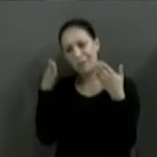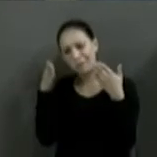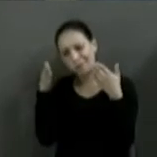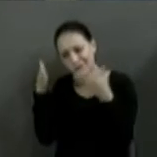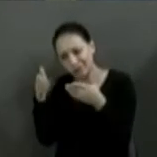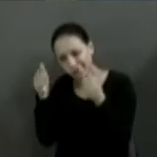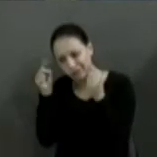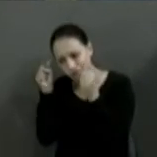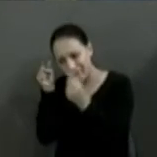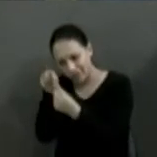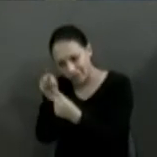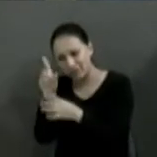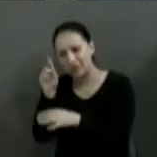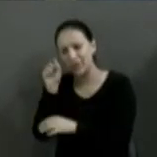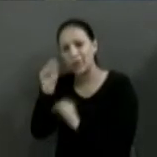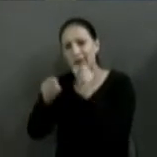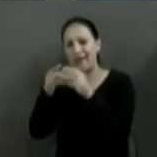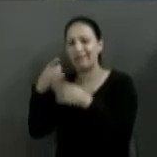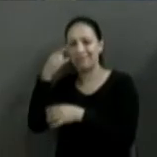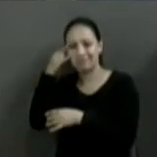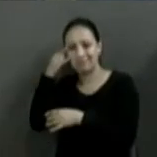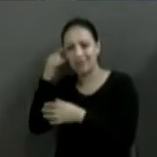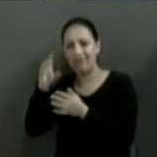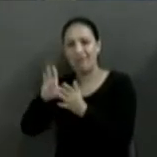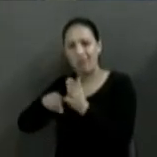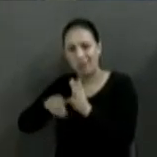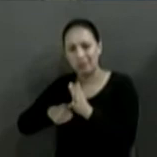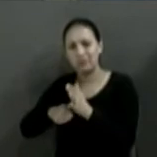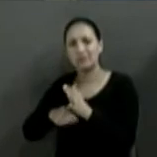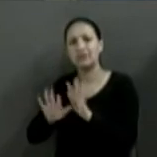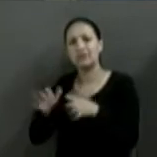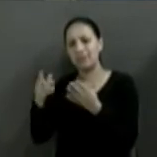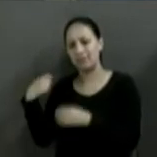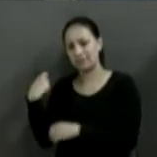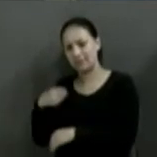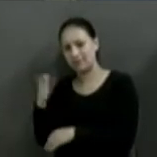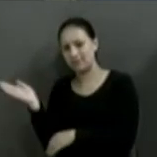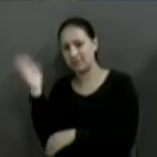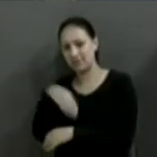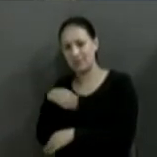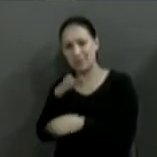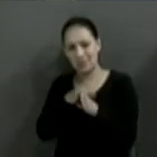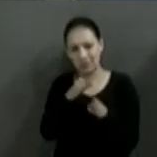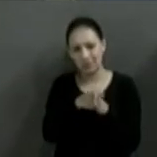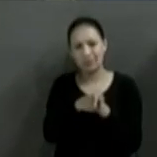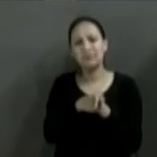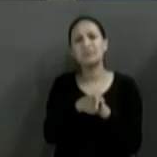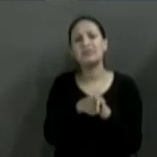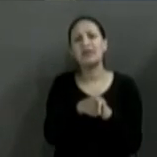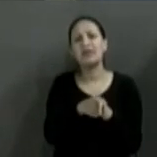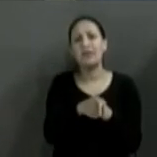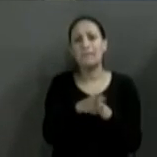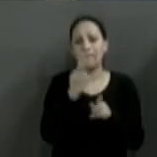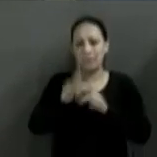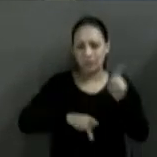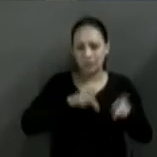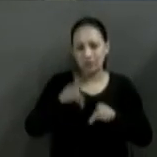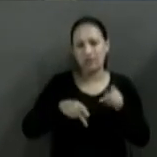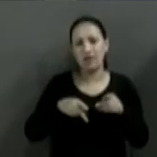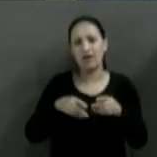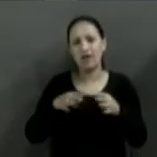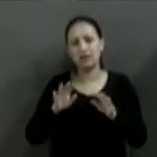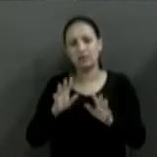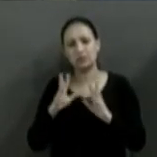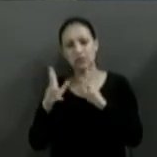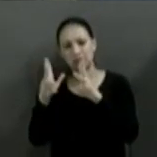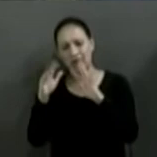tráfico de drogas, de crime organizado. Precisamos trazer para o Conselho de Habitação Popular, colega Luciano, a todos os telespectadores, em